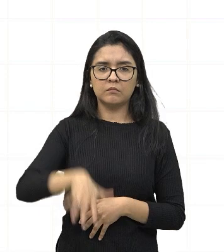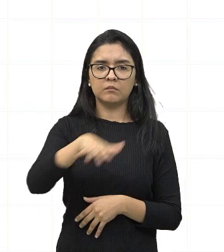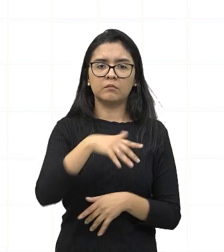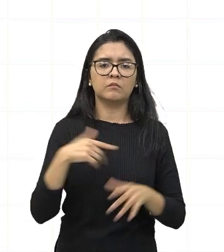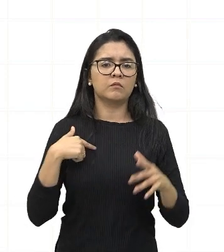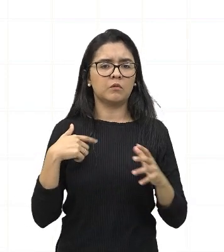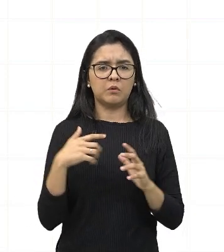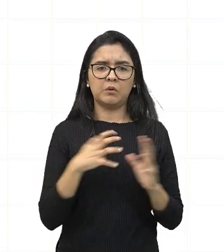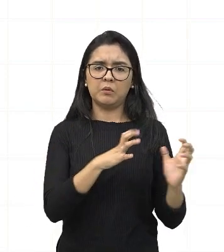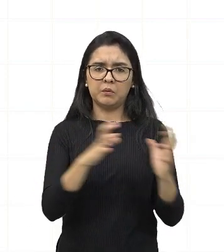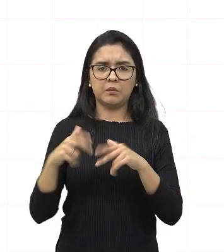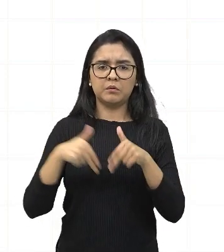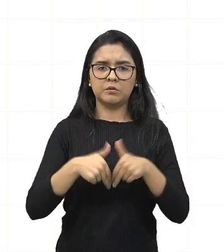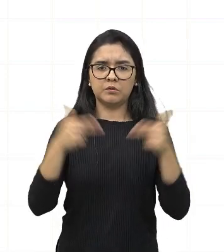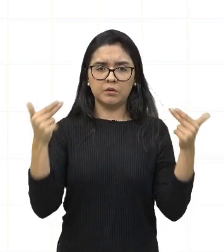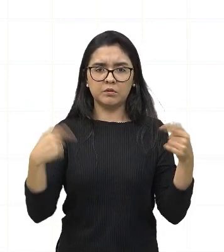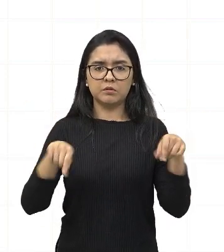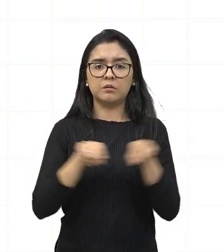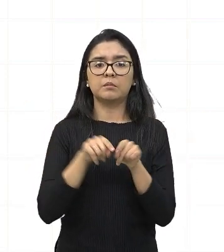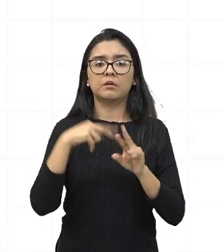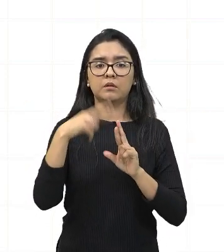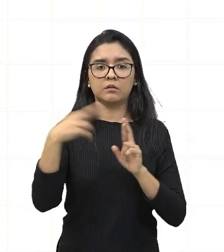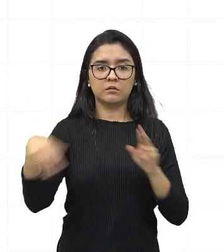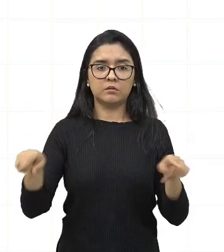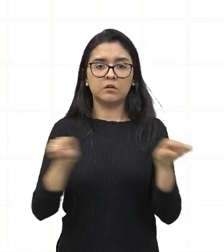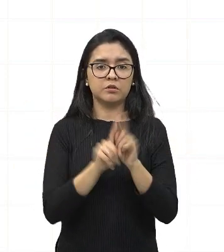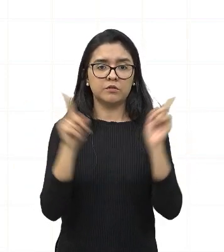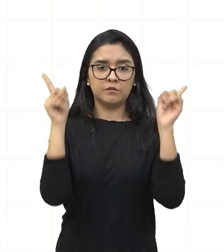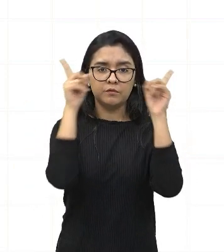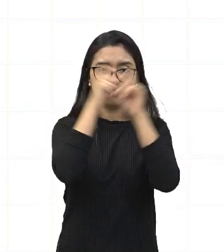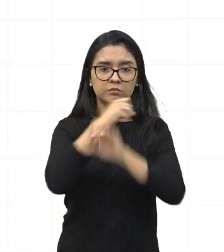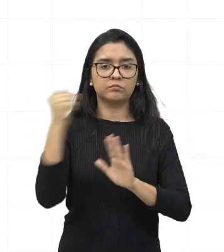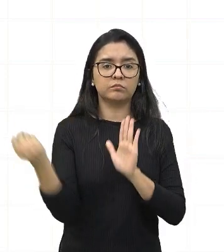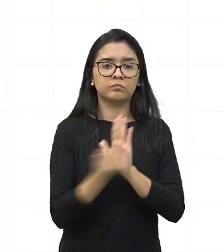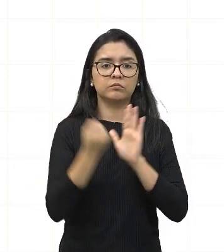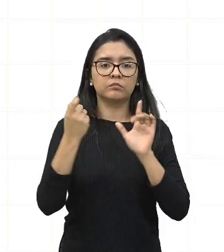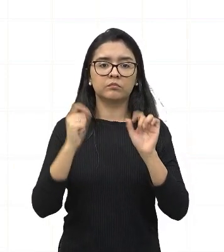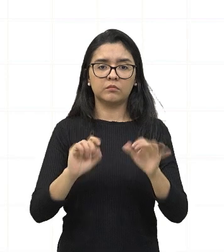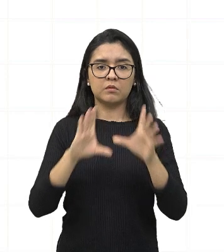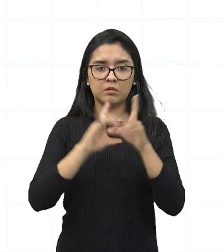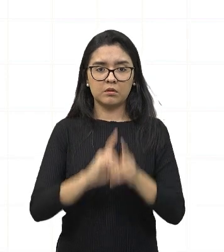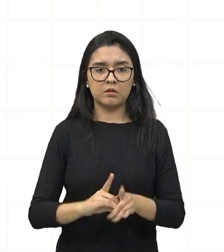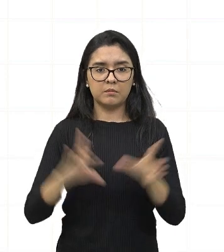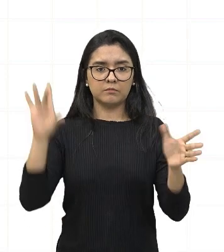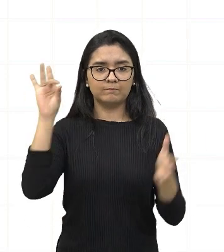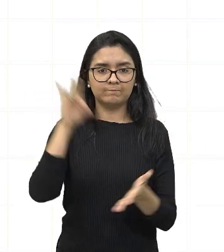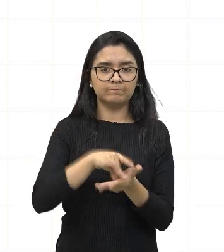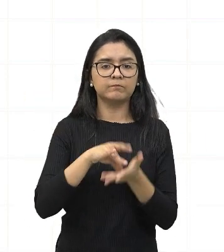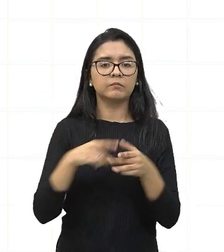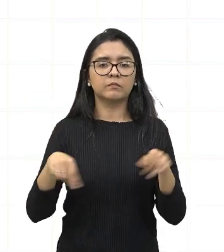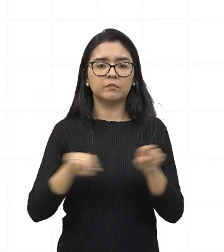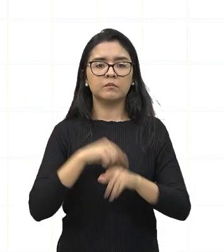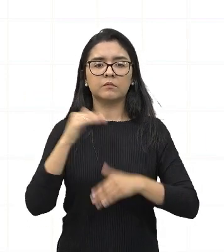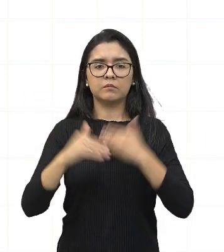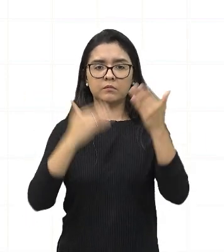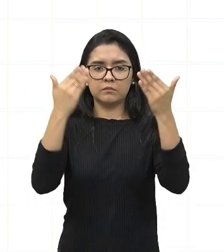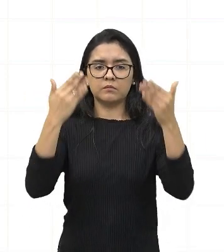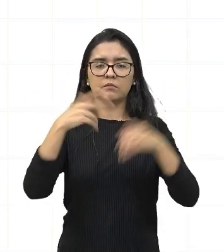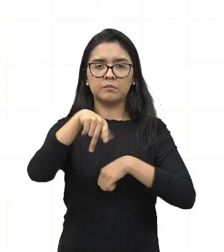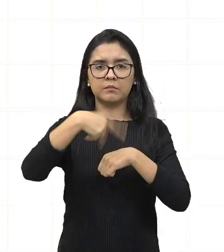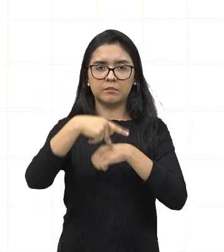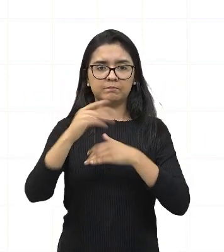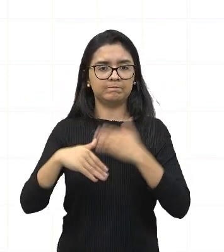os conflitos étnicos e religiosos, a dificuldade de consolidação da democracia e o desenvolvimento